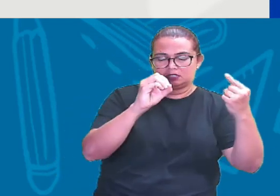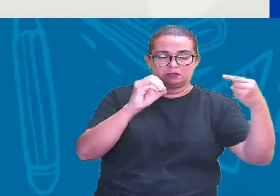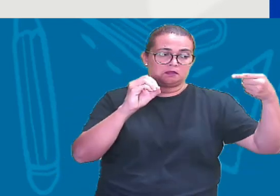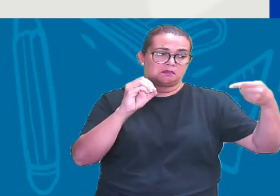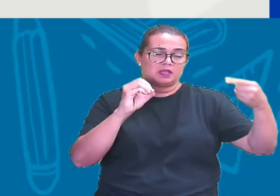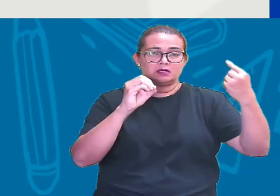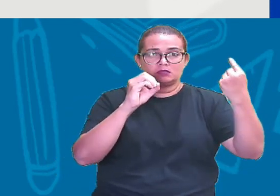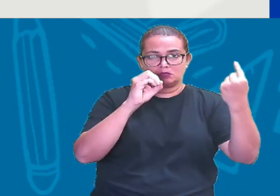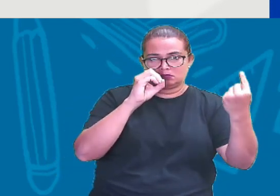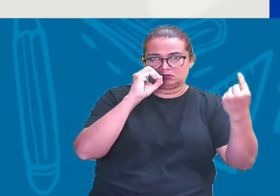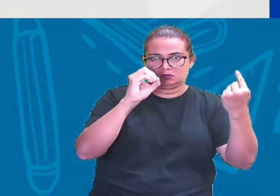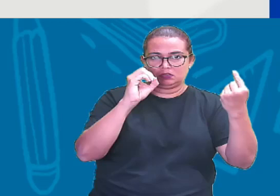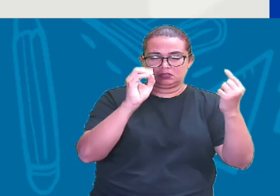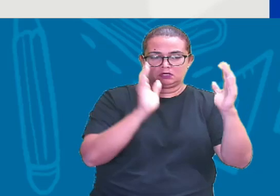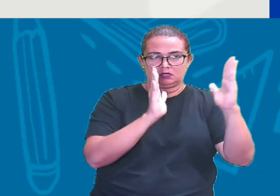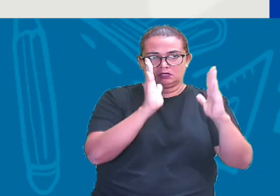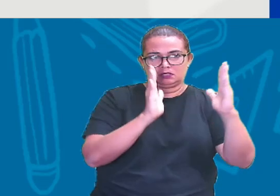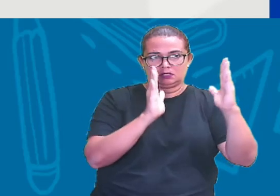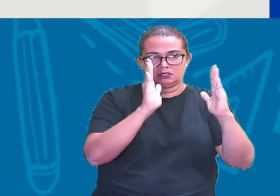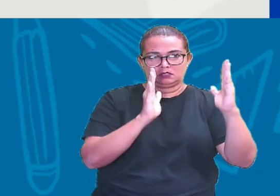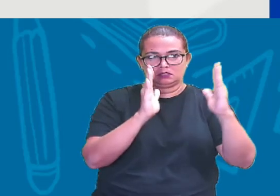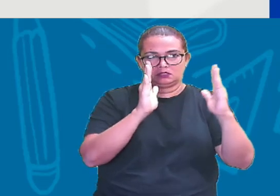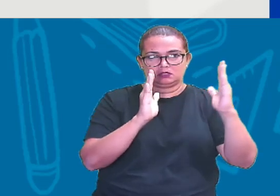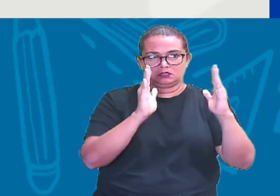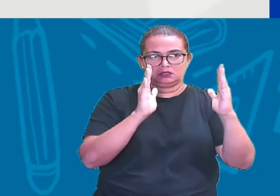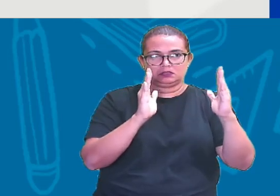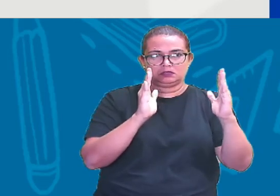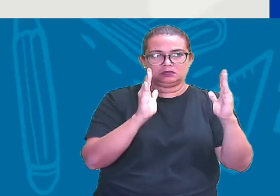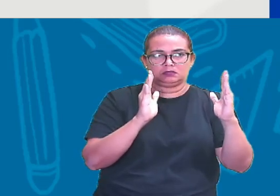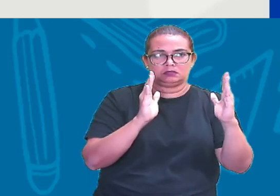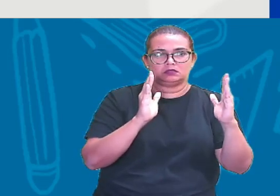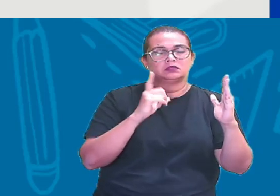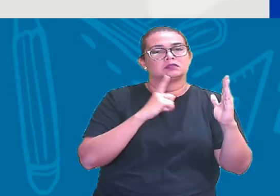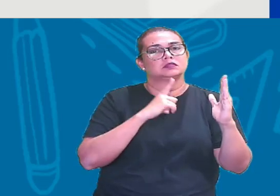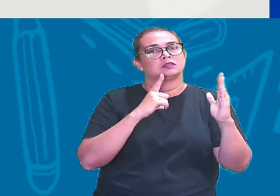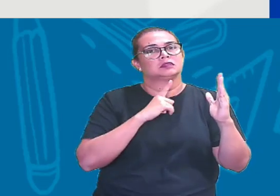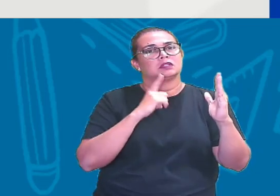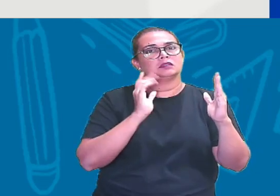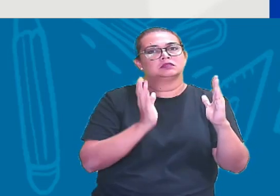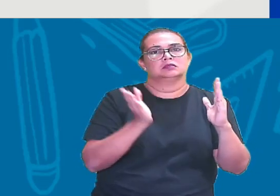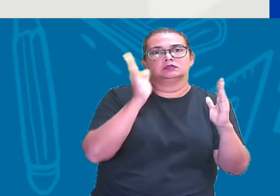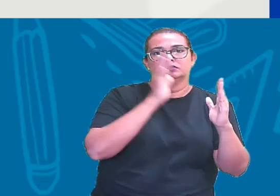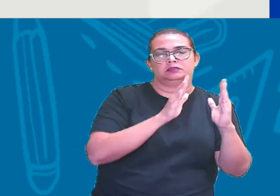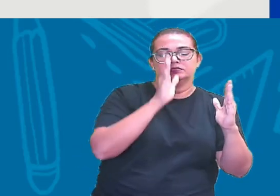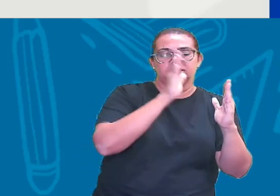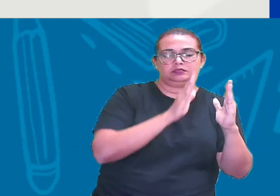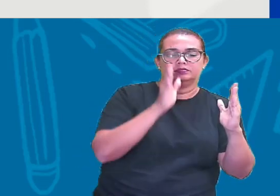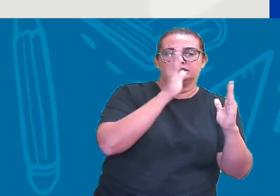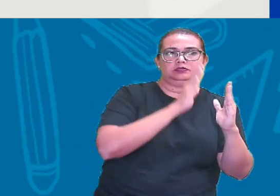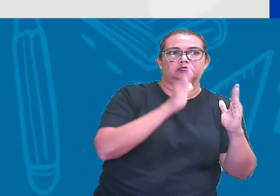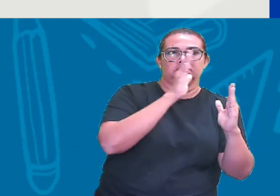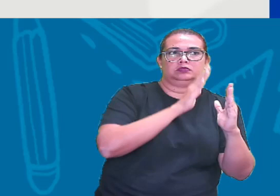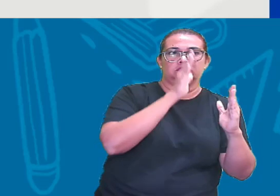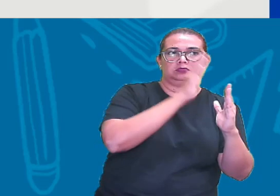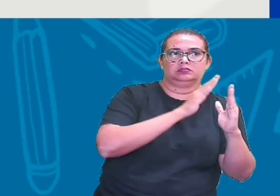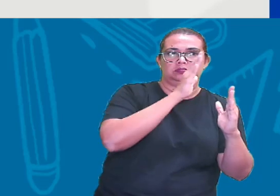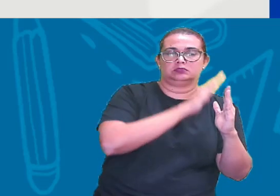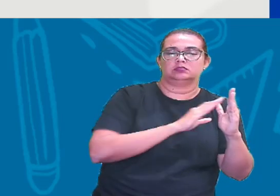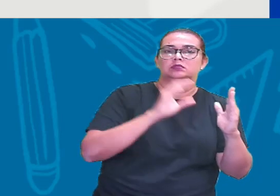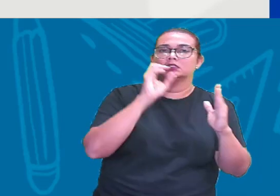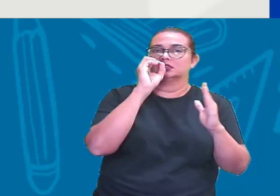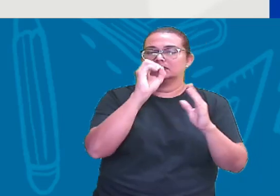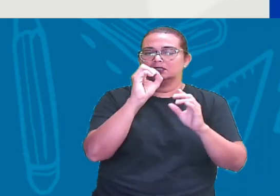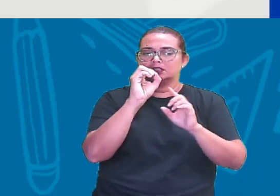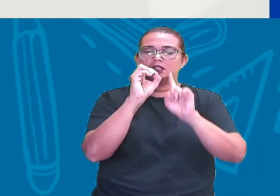Então Entre O 0 E cada número E o próximo número E o 1 Existem infinitos